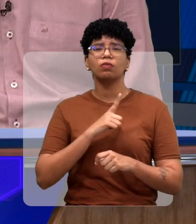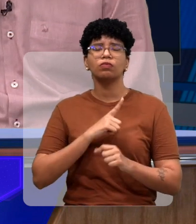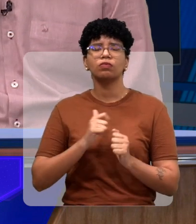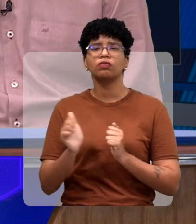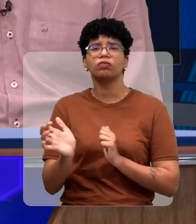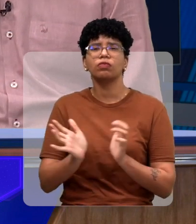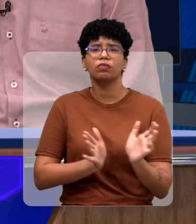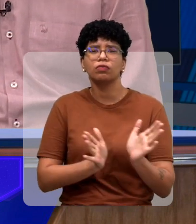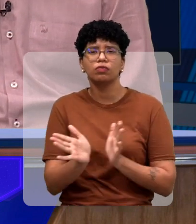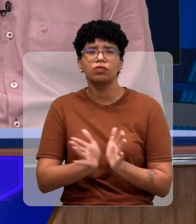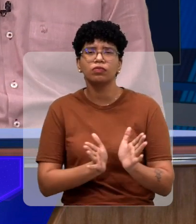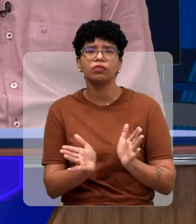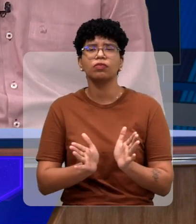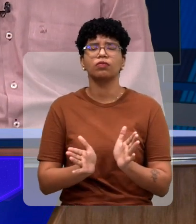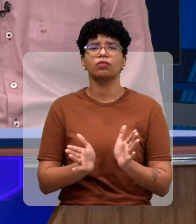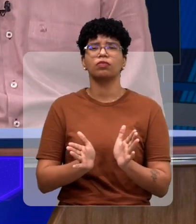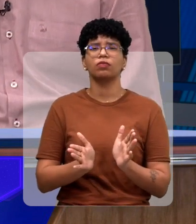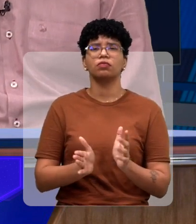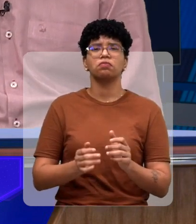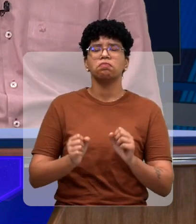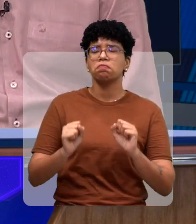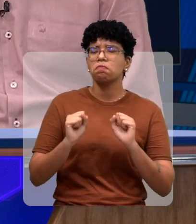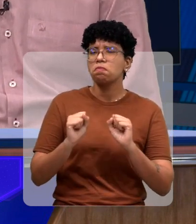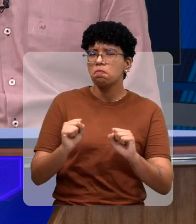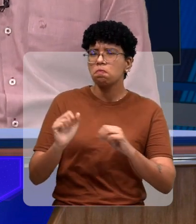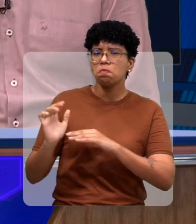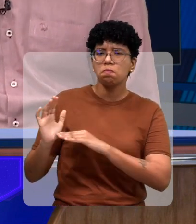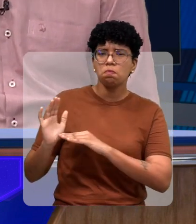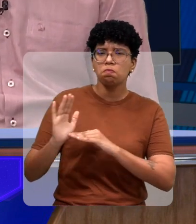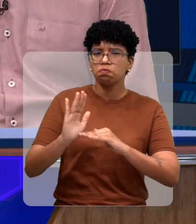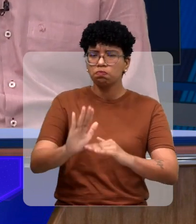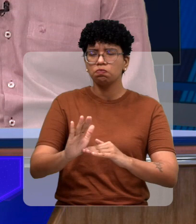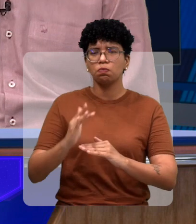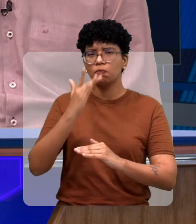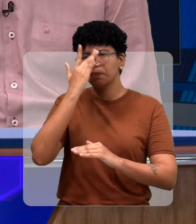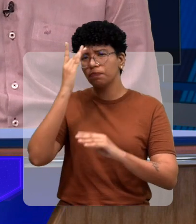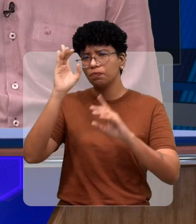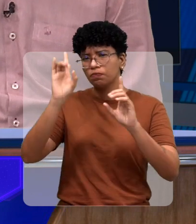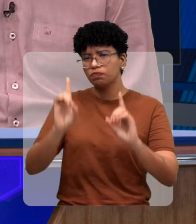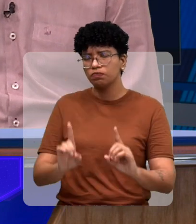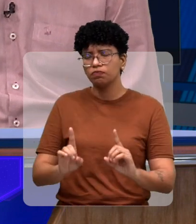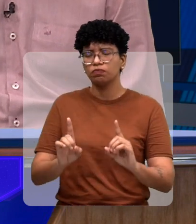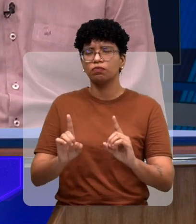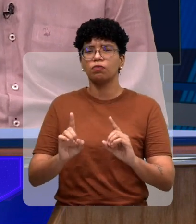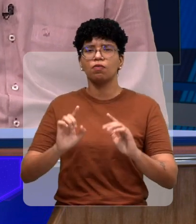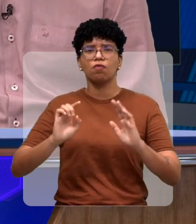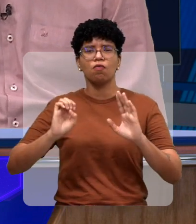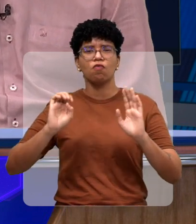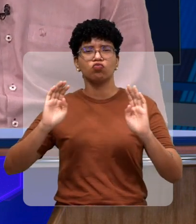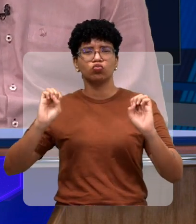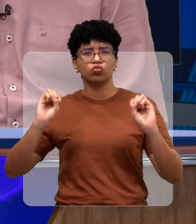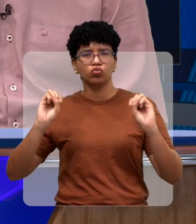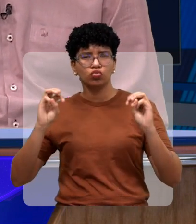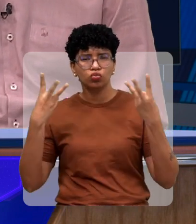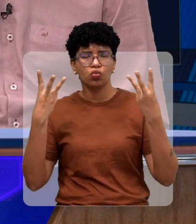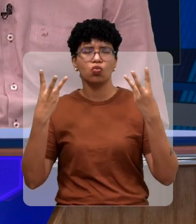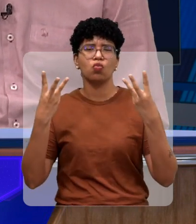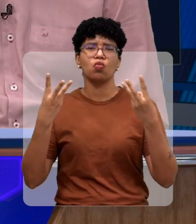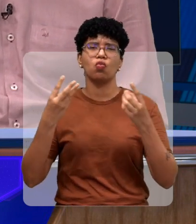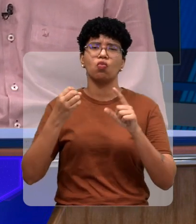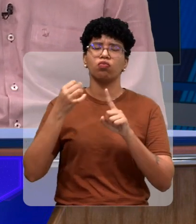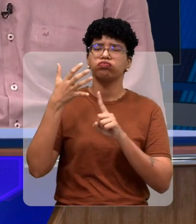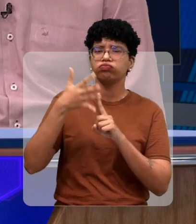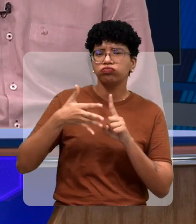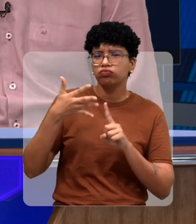de acessibilidade, o que pode ser proporcionado às pessoas com deficiência, no que diz respeito a espetáculos, a show, essas